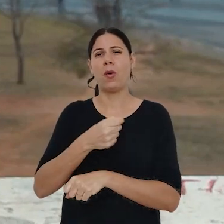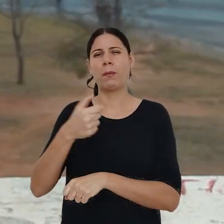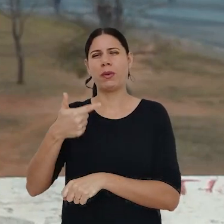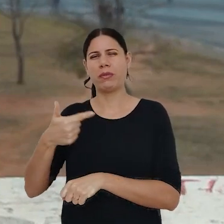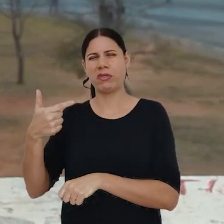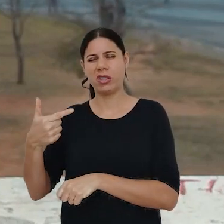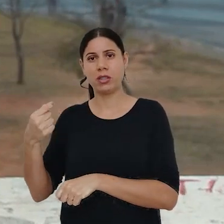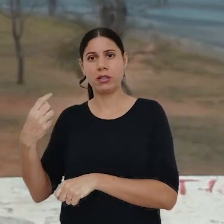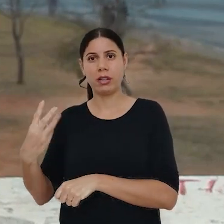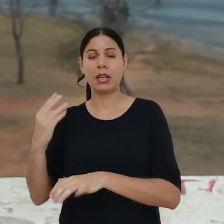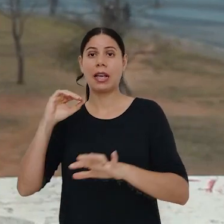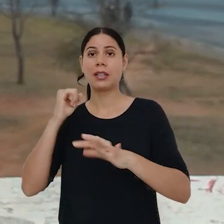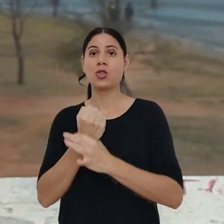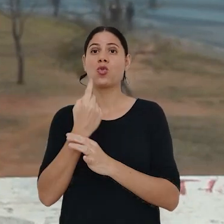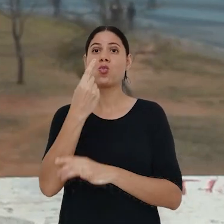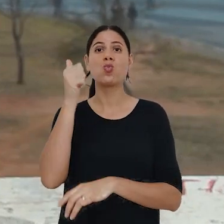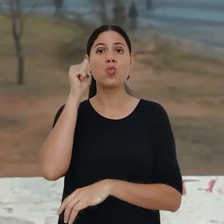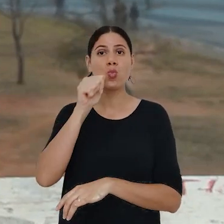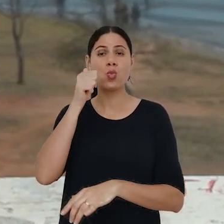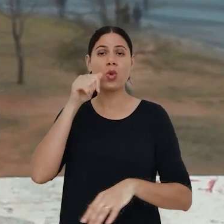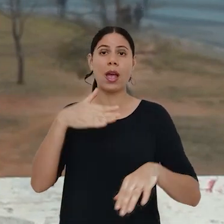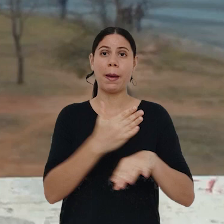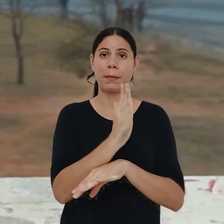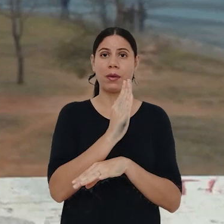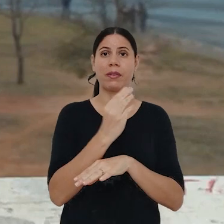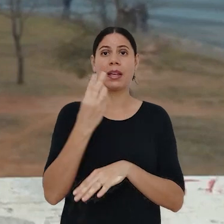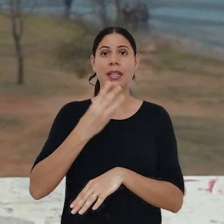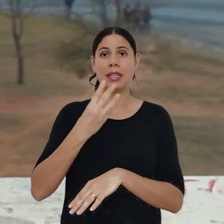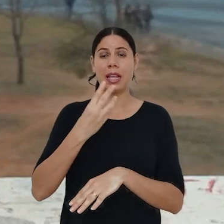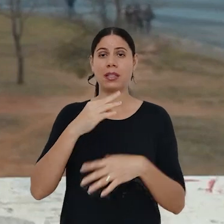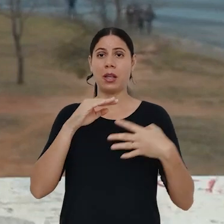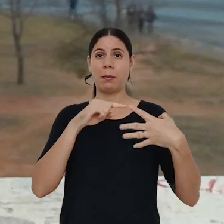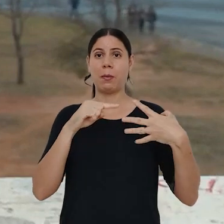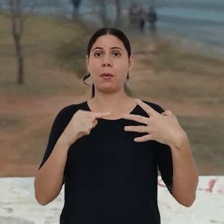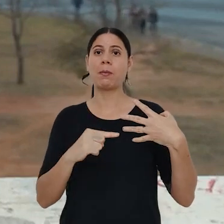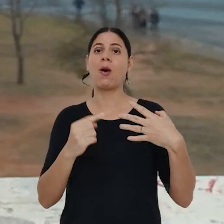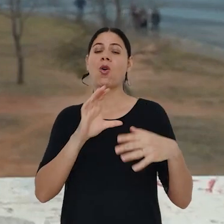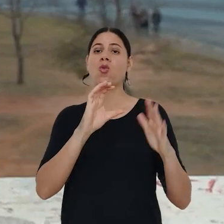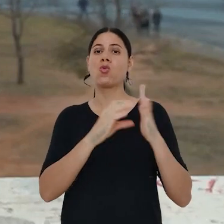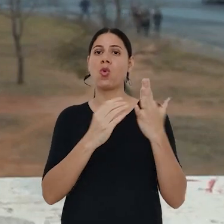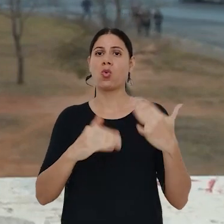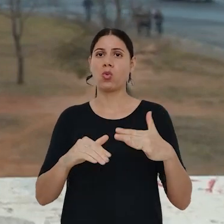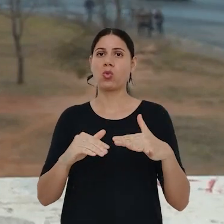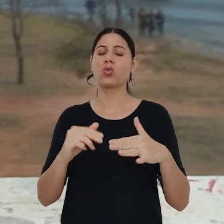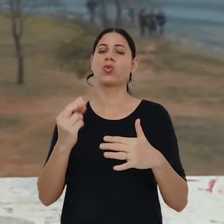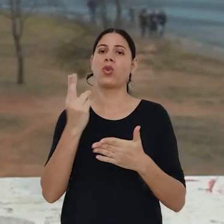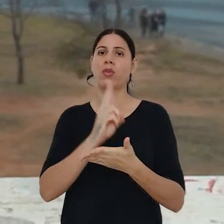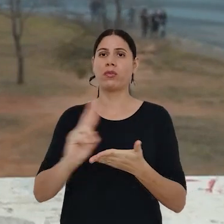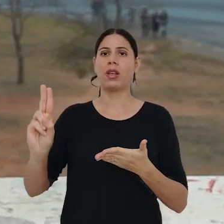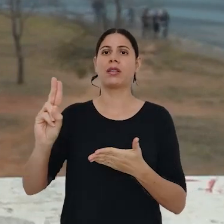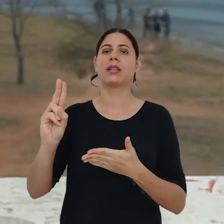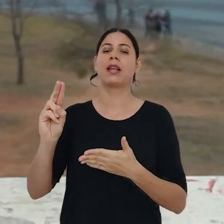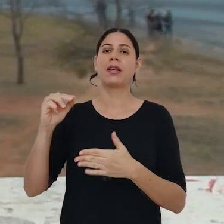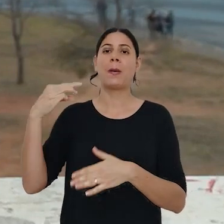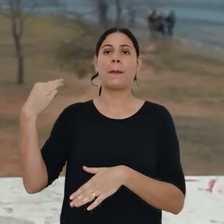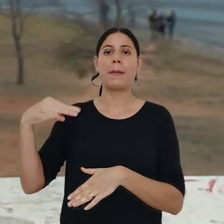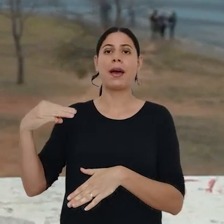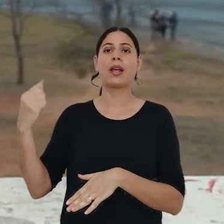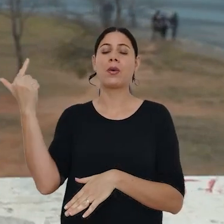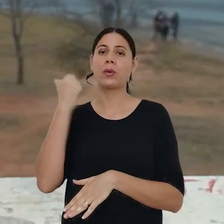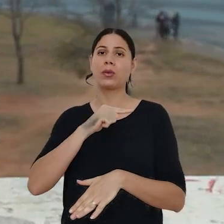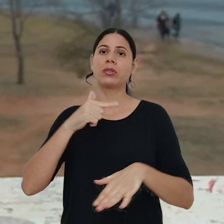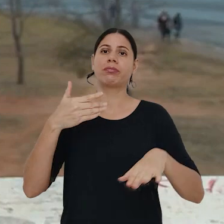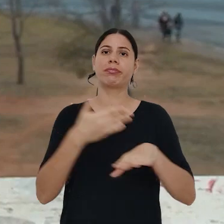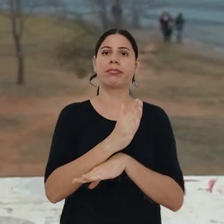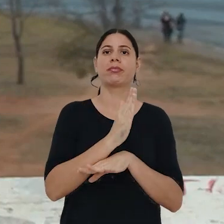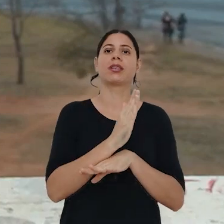Federal da Primeira Região garantiu que uma mulher aprovada em terceiro lugar do concurso da Universidade Federal do Maranhão pudesse ser empossada no